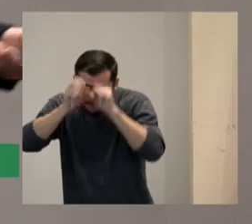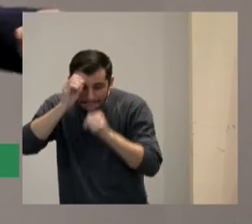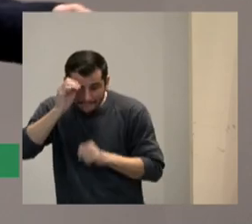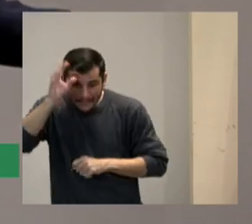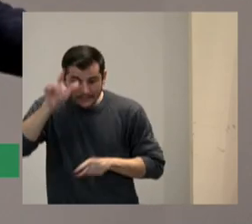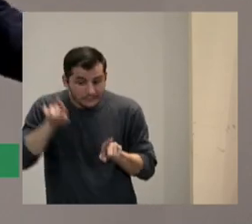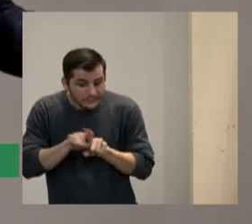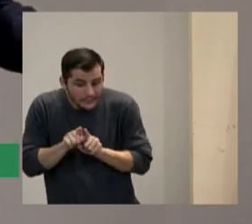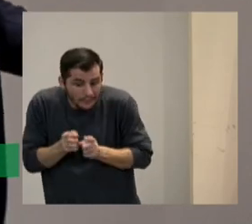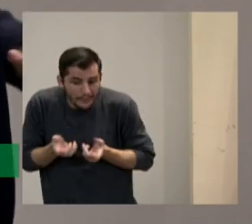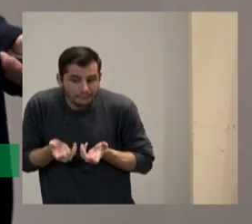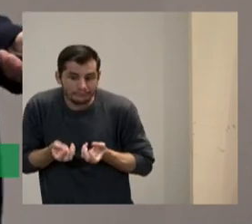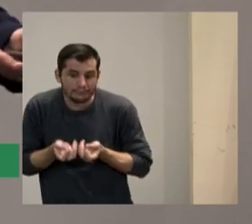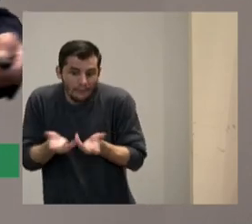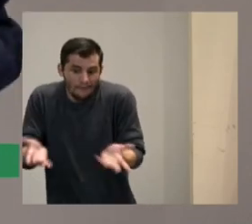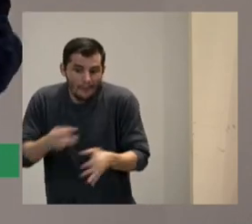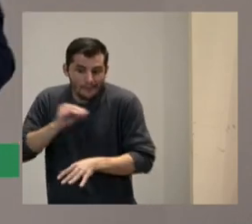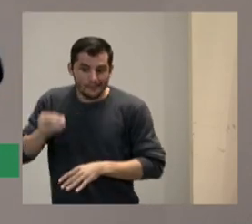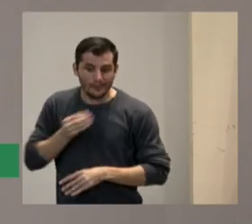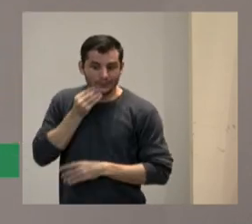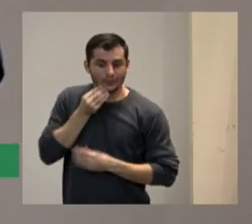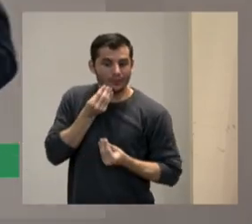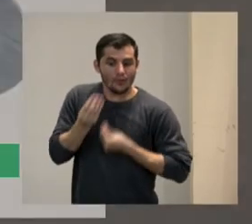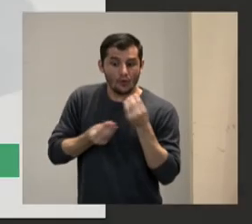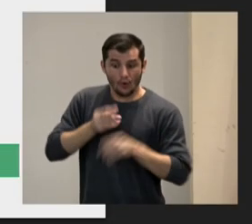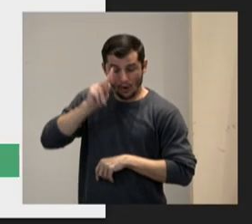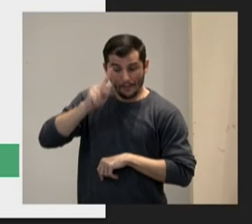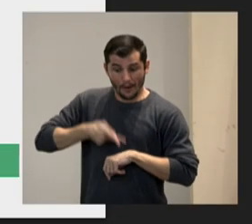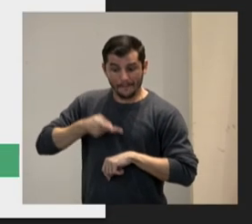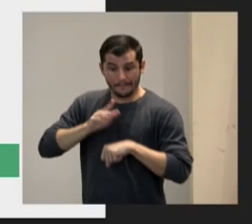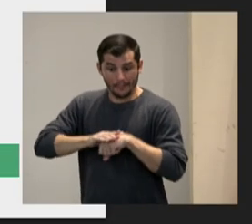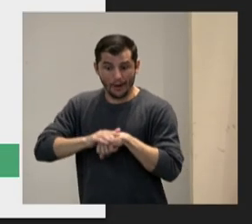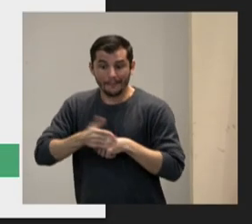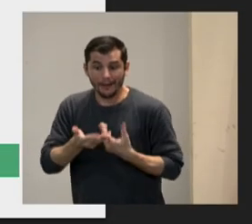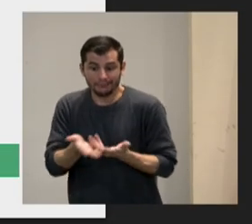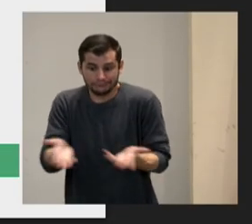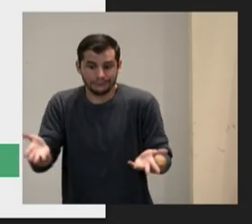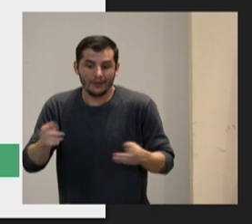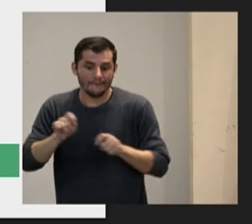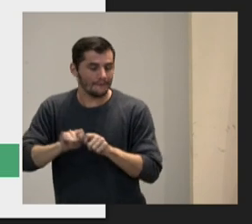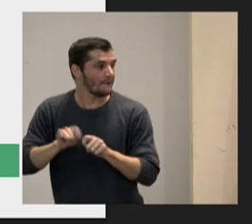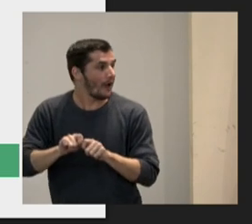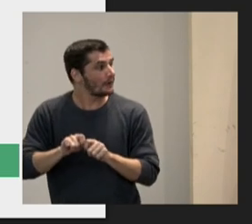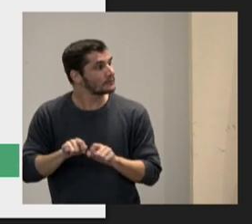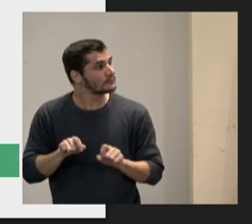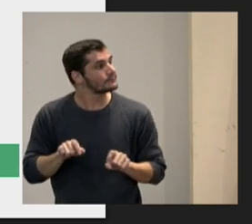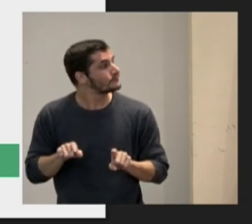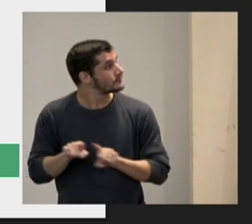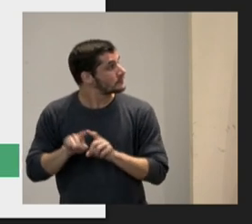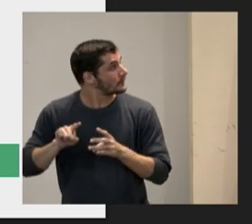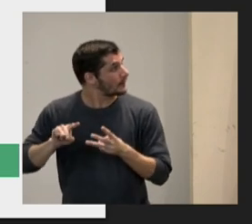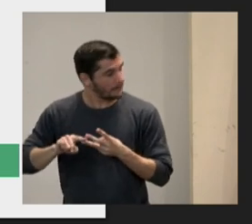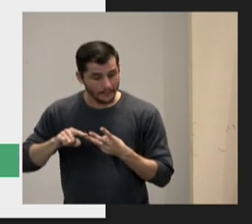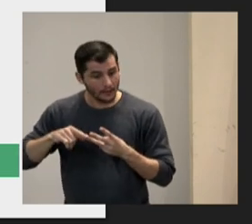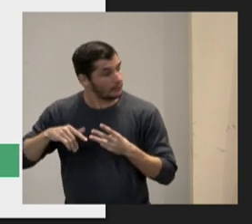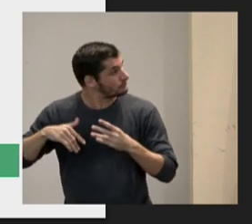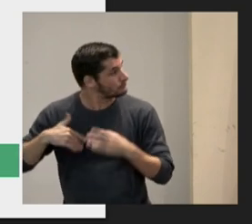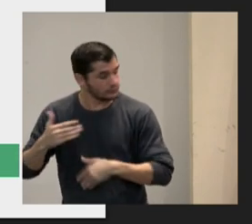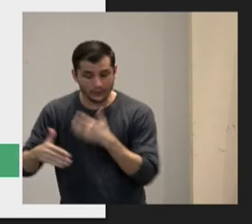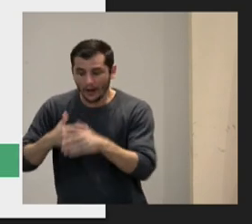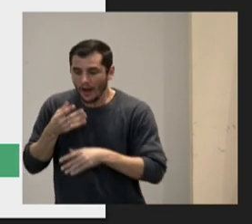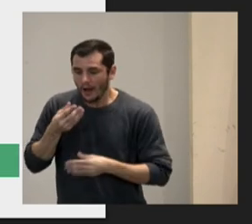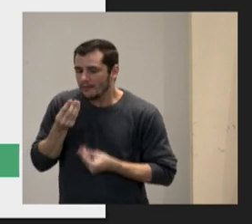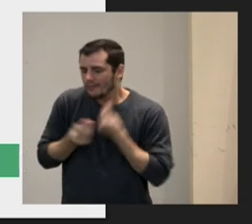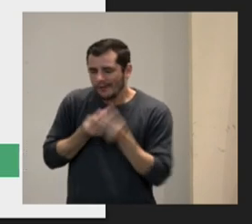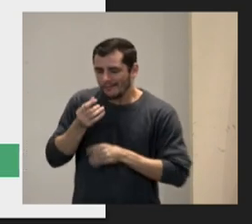aprendizagem e oportunidades para aprendizagem autónoma e gerar ou potenciar aprendizes espertos